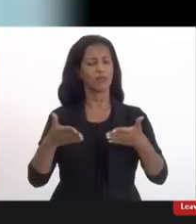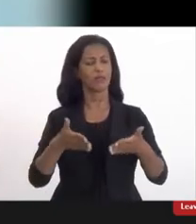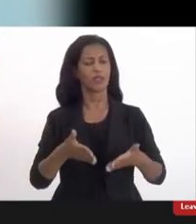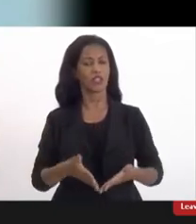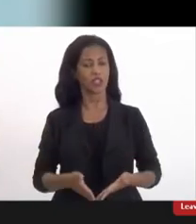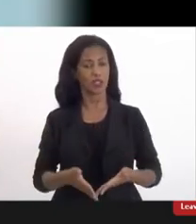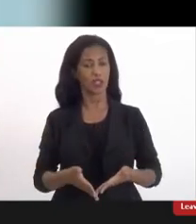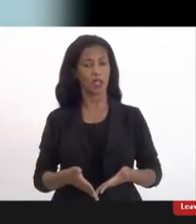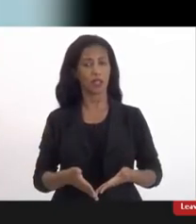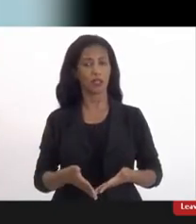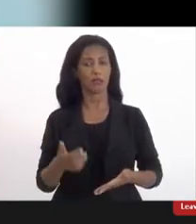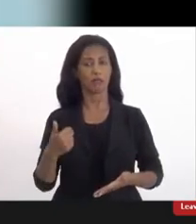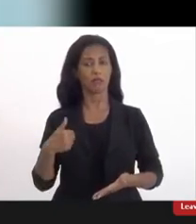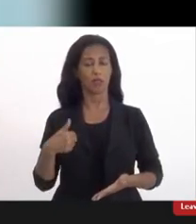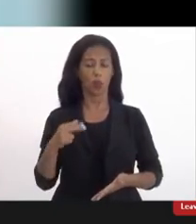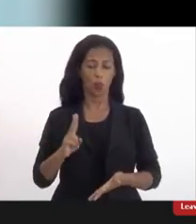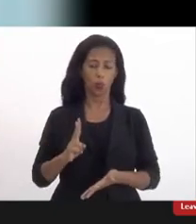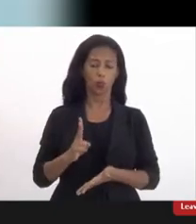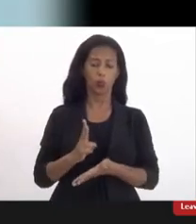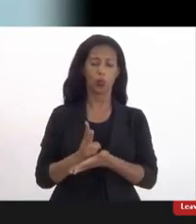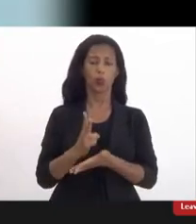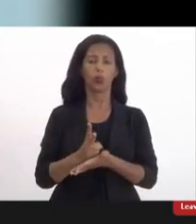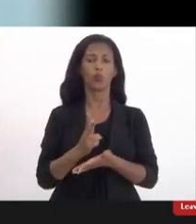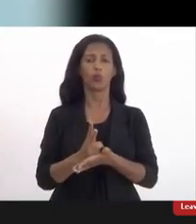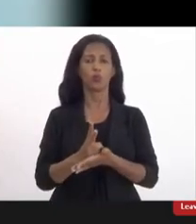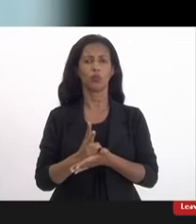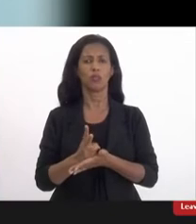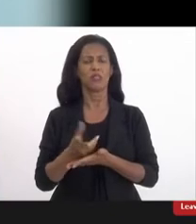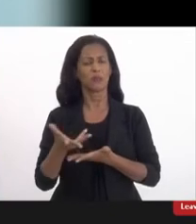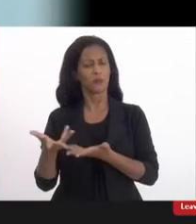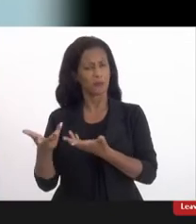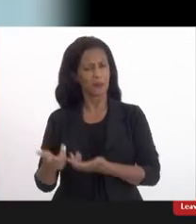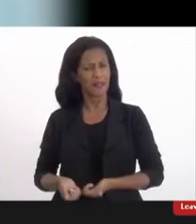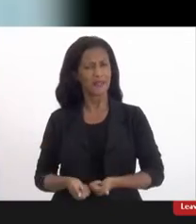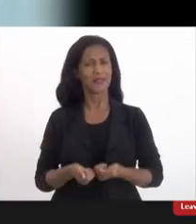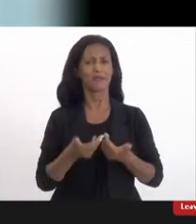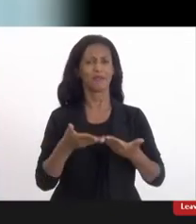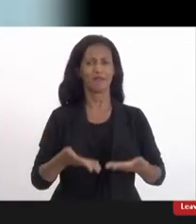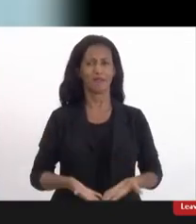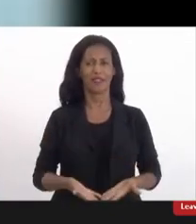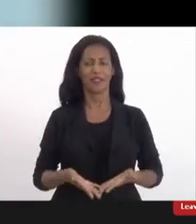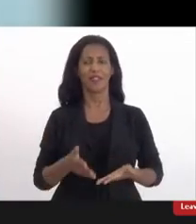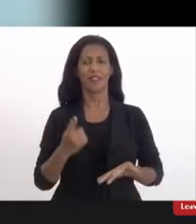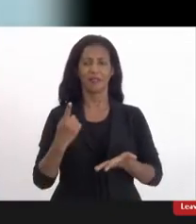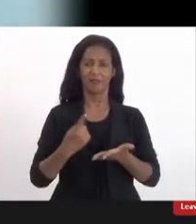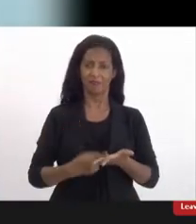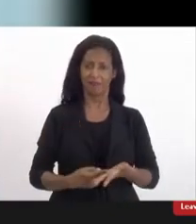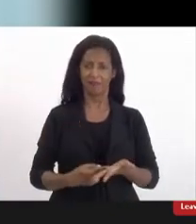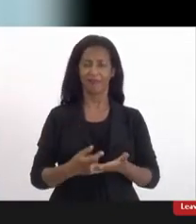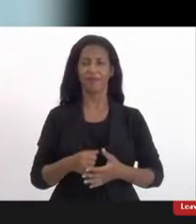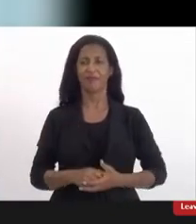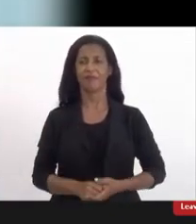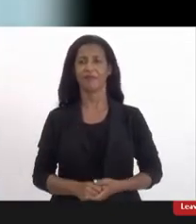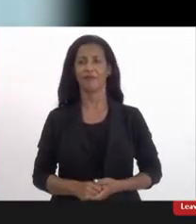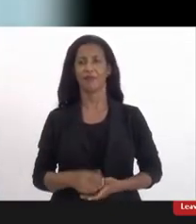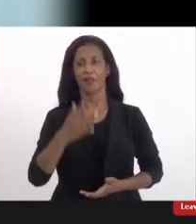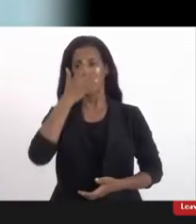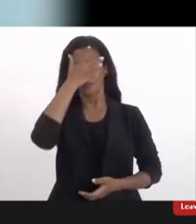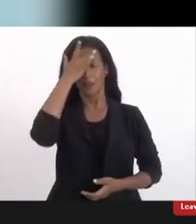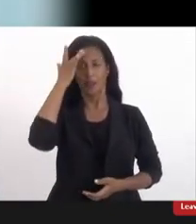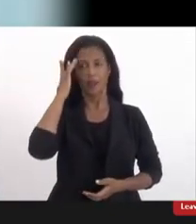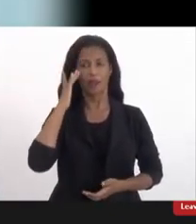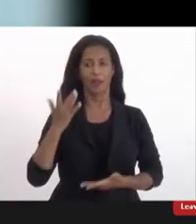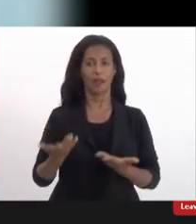eu fui e continuo sendo muito acolhida né e aqui registro na pessoa da